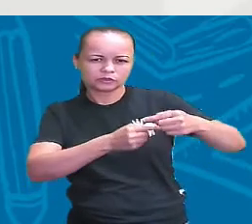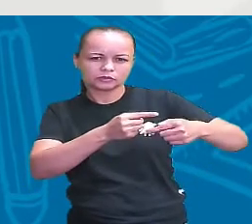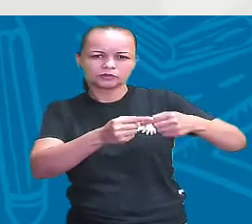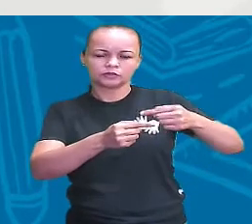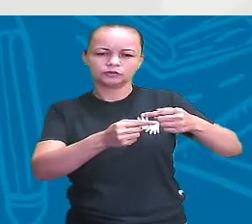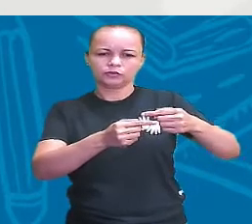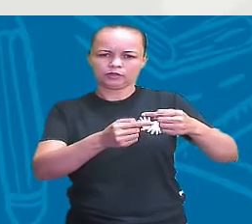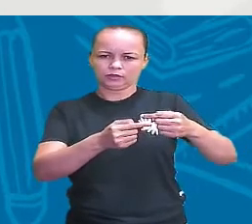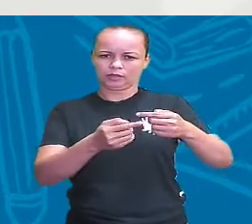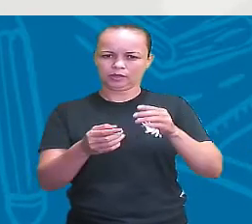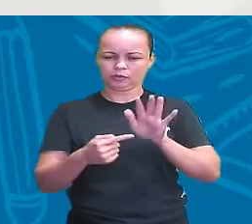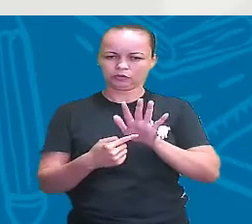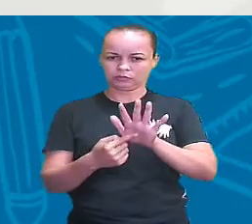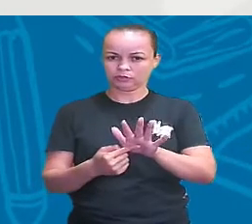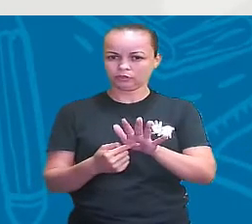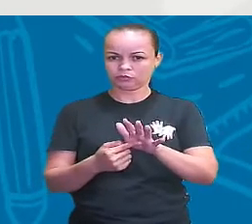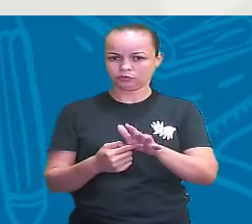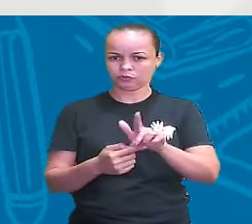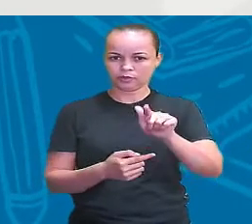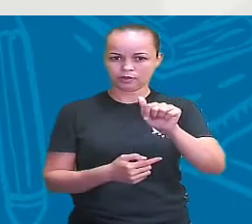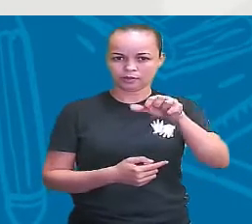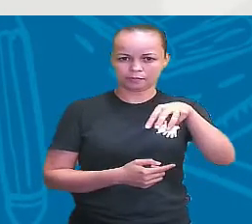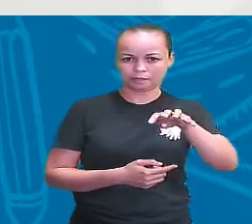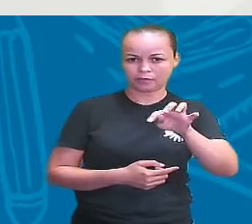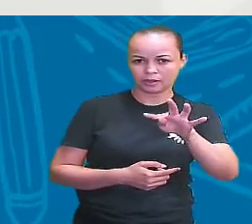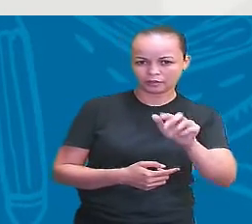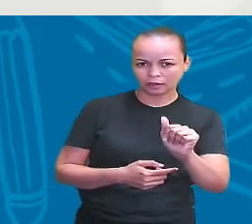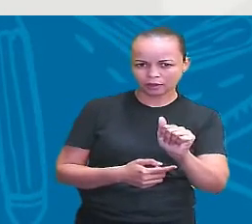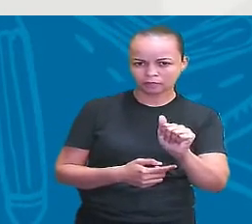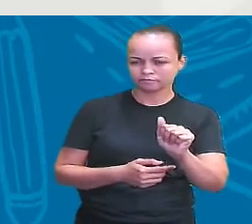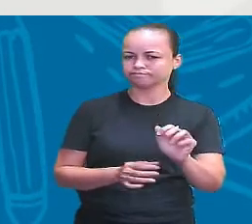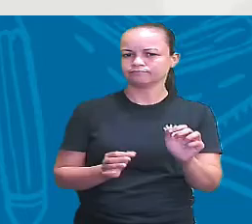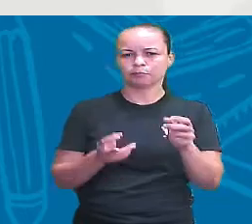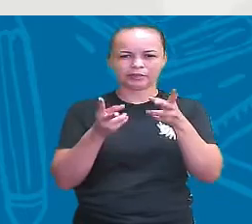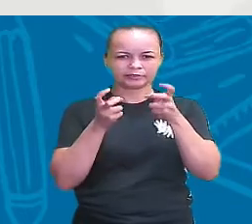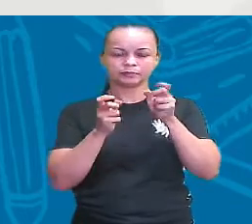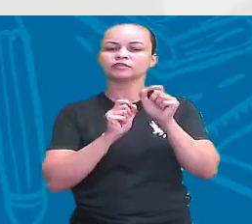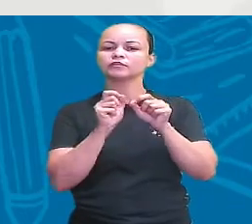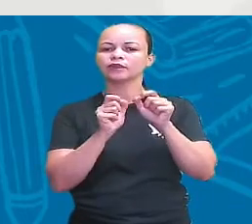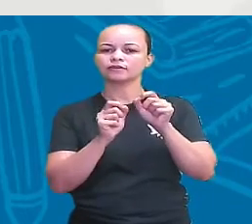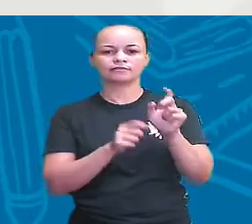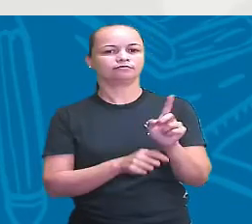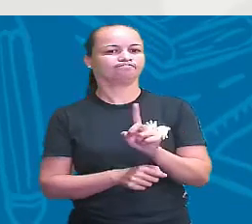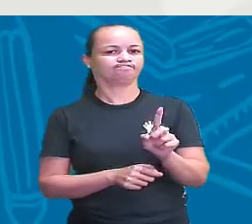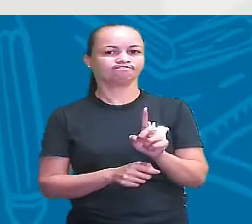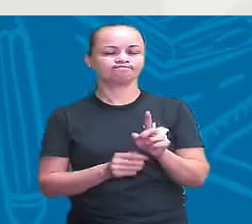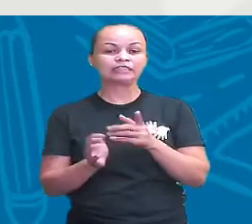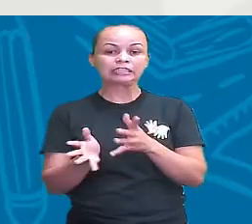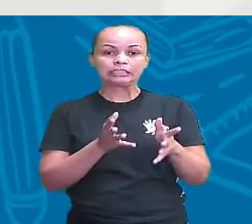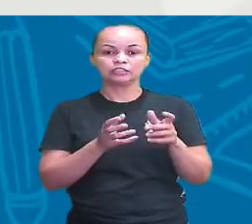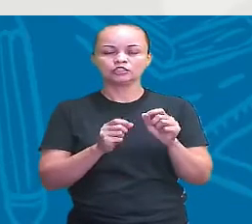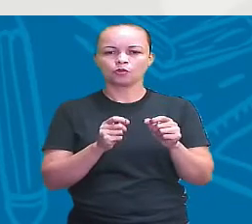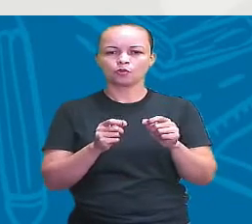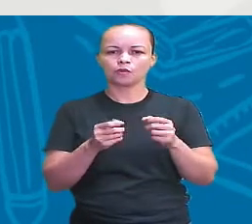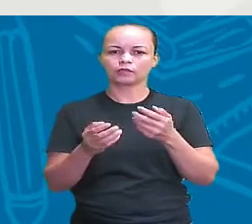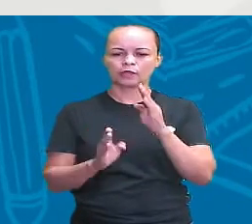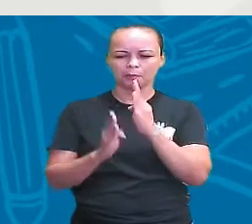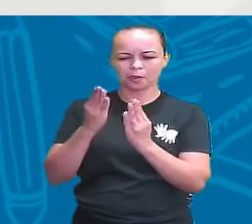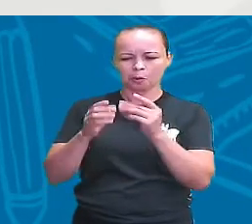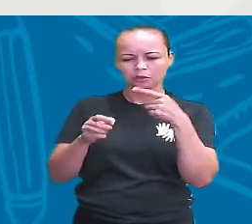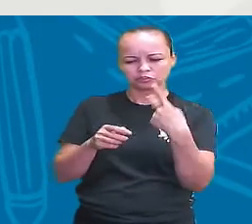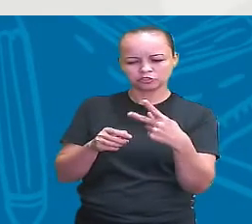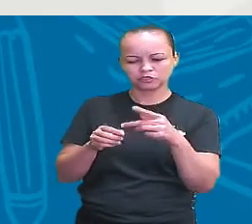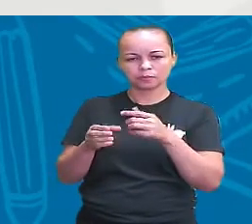gameta? A gente começa a perceber que não. Lembre-se, gente, dentro do campo da ciência, dentro do campo da biologia, muitas vezes, há muito mais